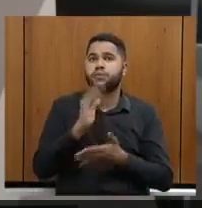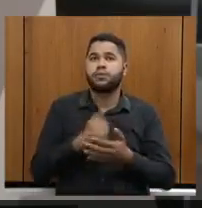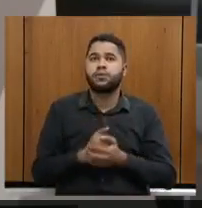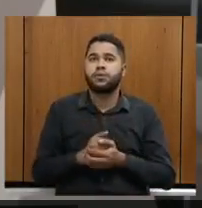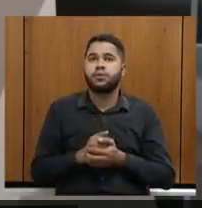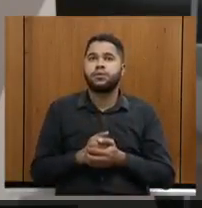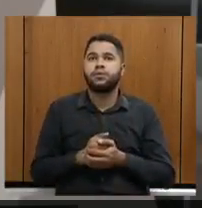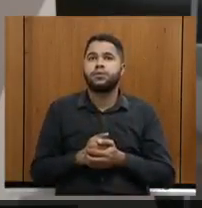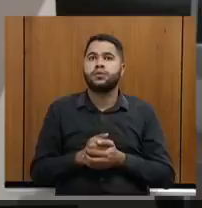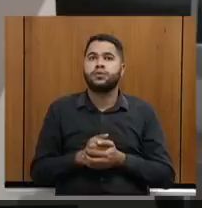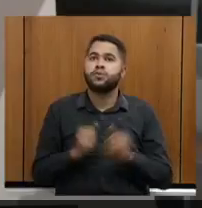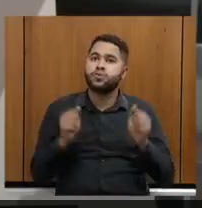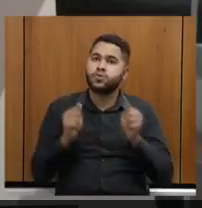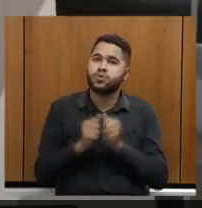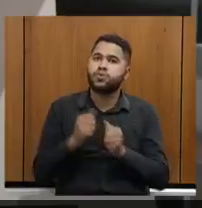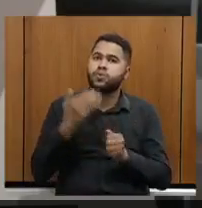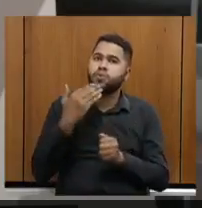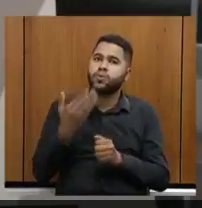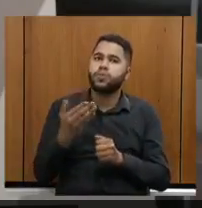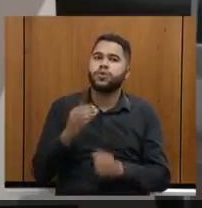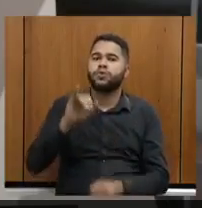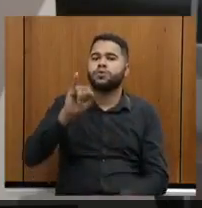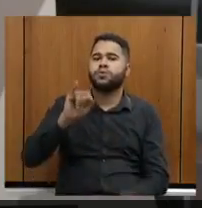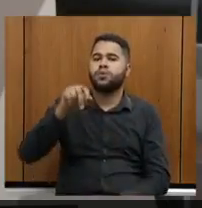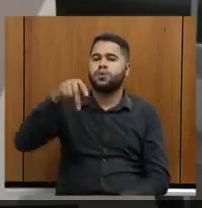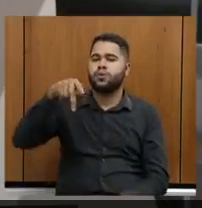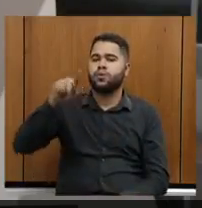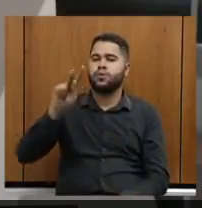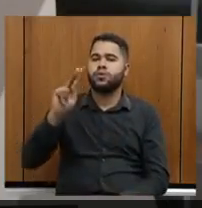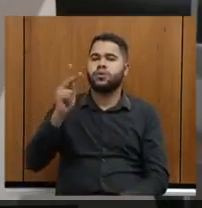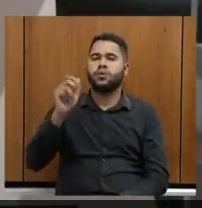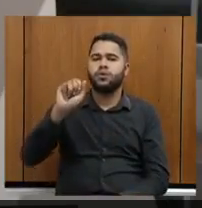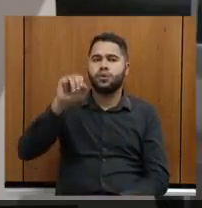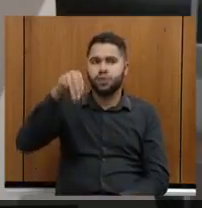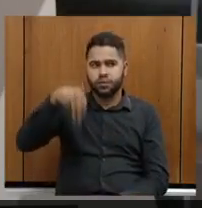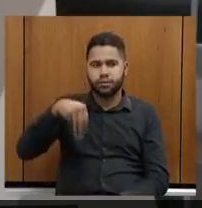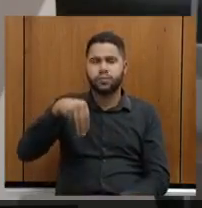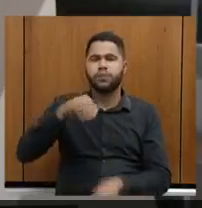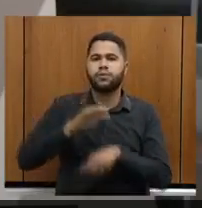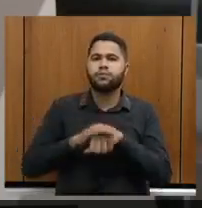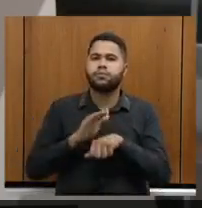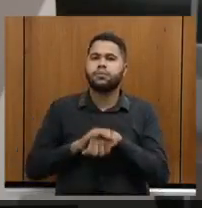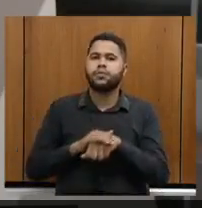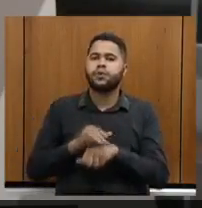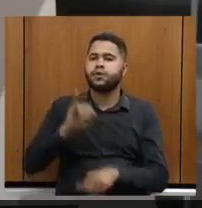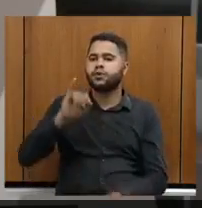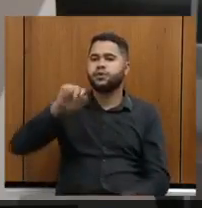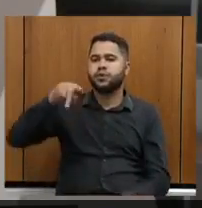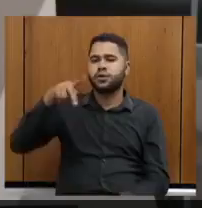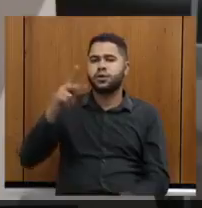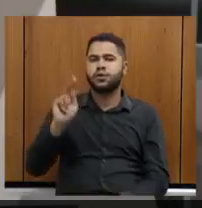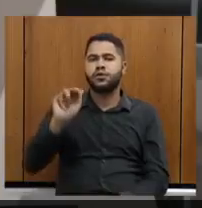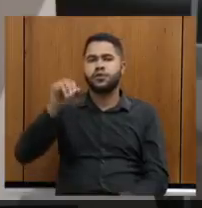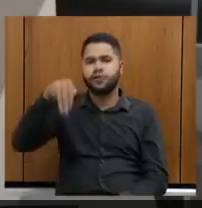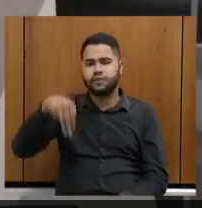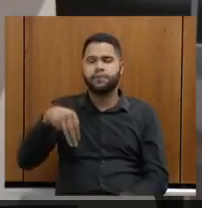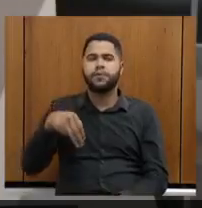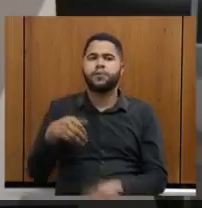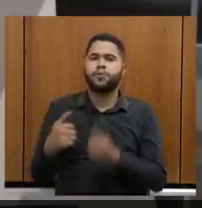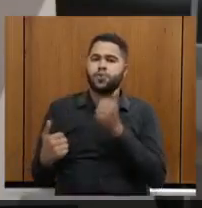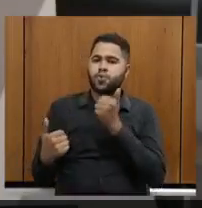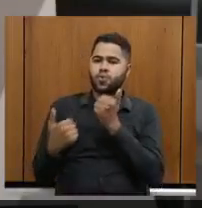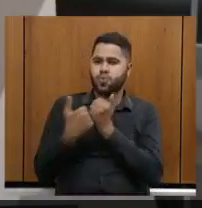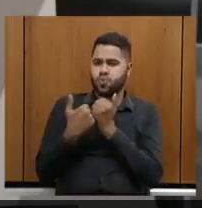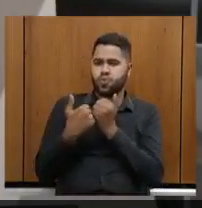para que viemos juntos esse pedido ao IFAM, que eu acho que fortalece sobremaneira, a que o IFAM acompanhe, porque recursos já estão em